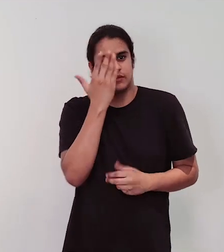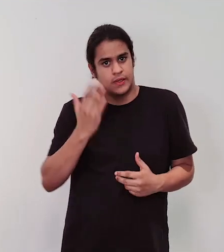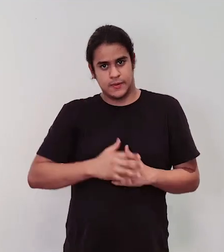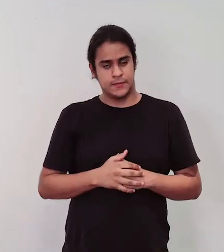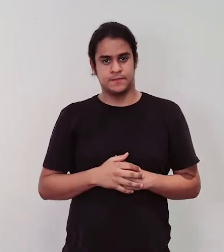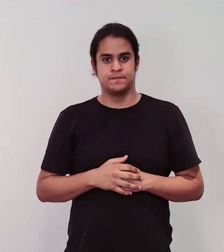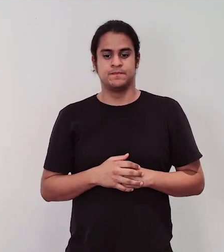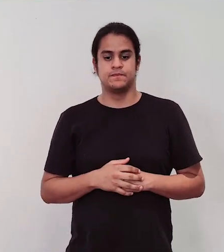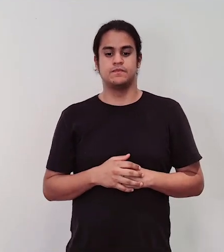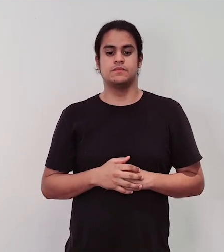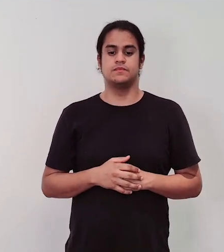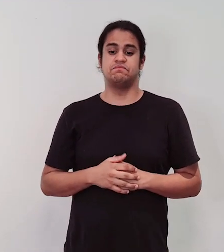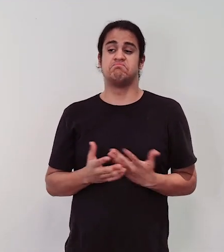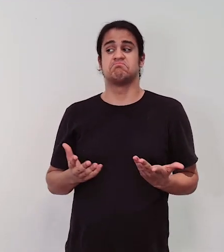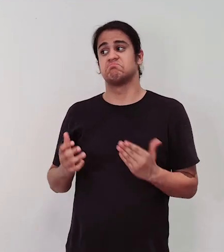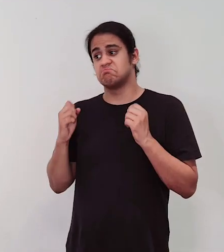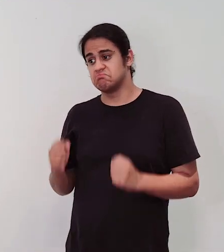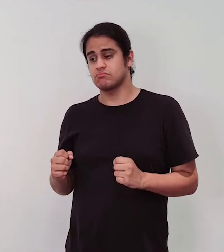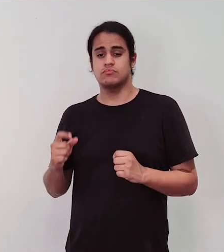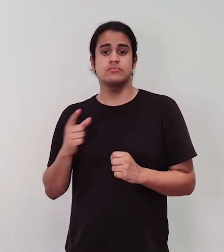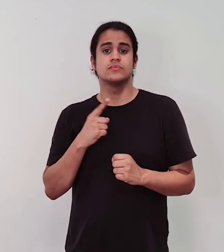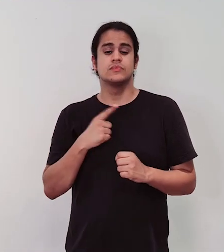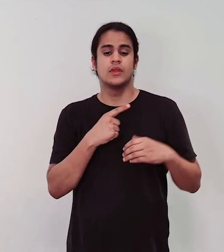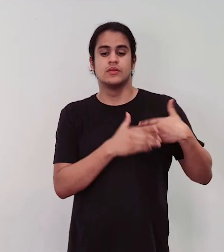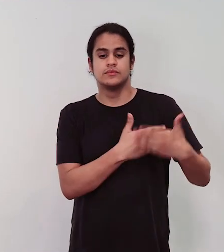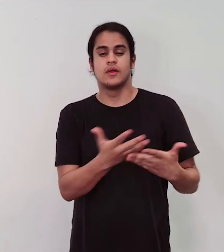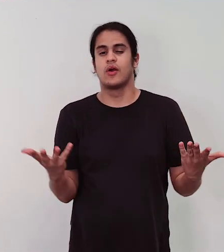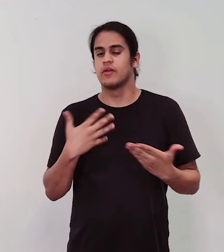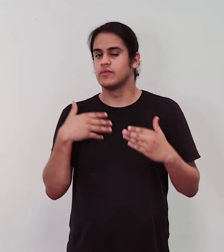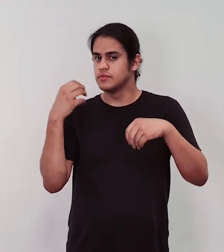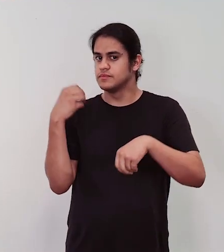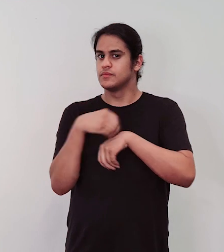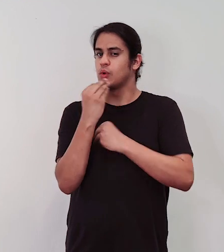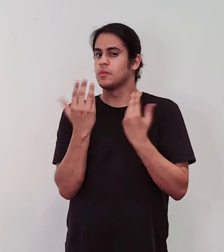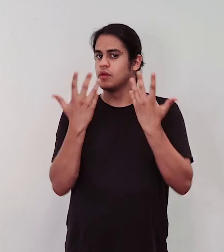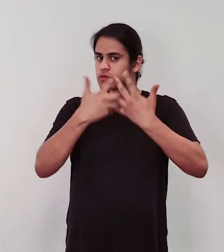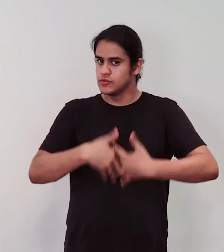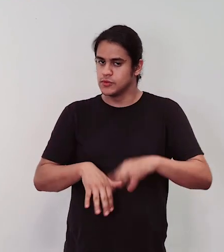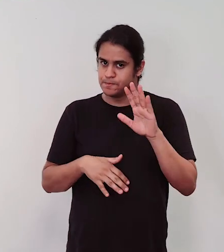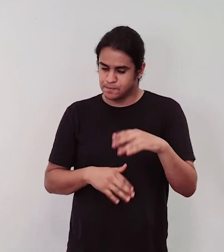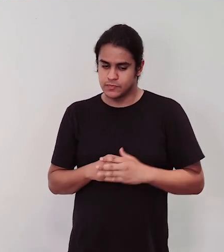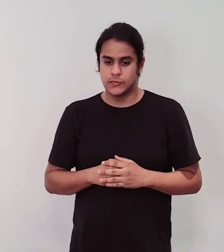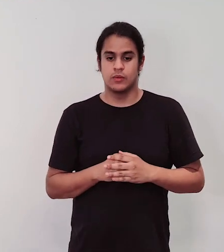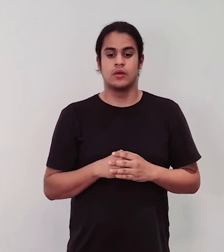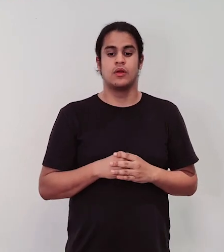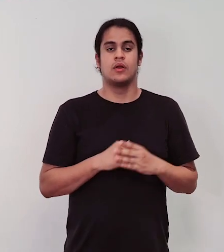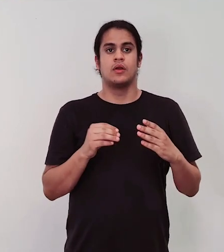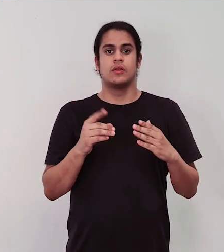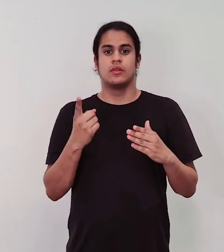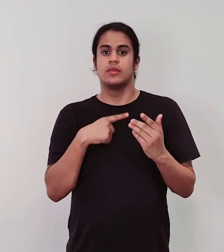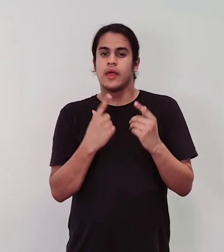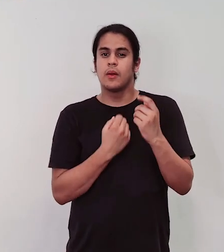e essa daqui pode ser colocada como lame que eu vou explicar um pouco agora como faz. Então, com relação à cola do lame vou dar algumas